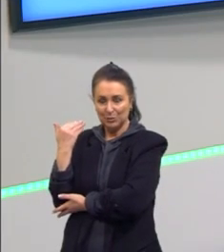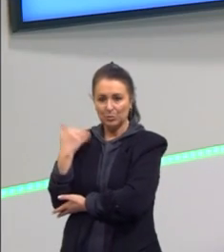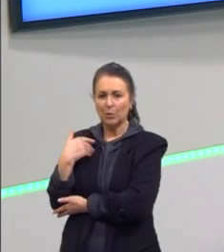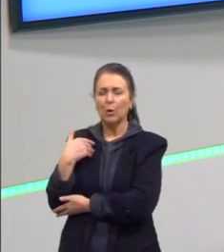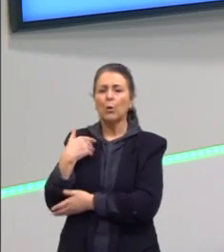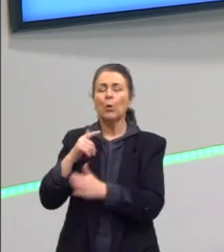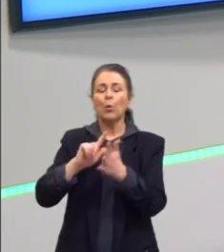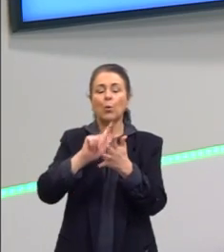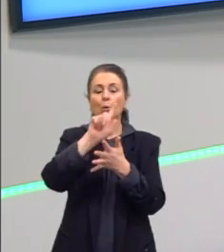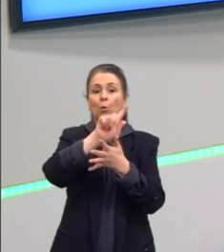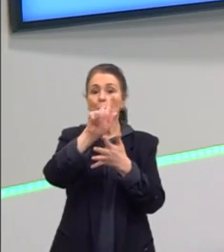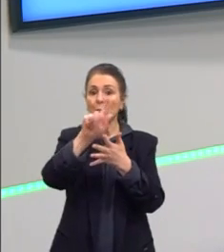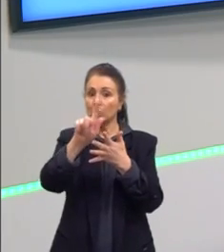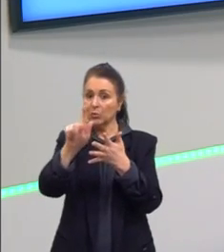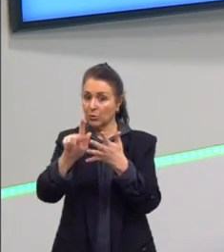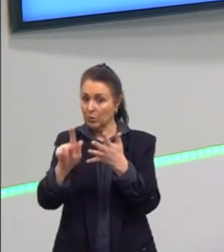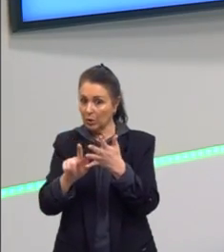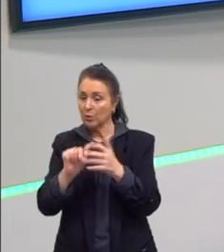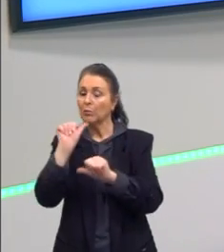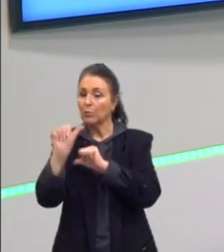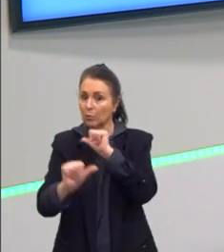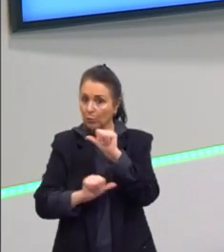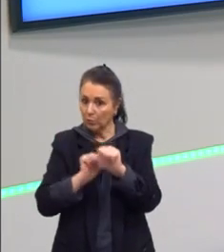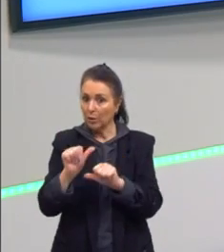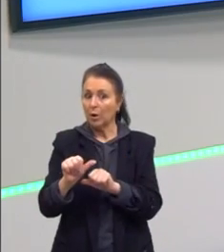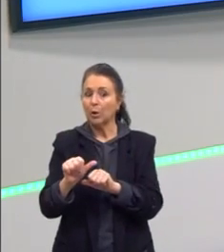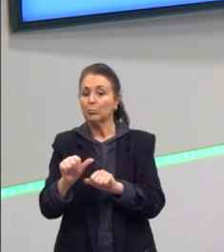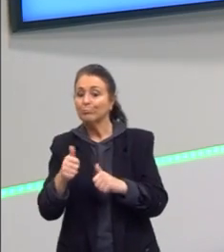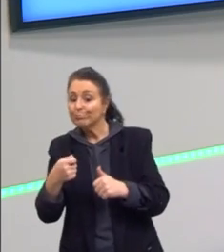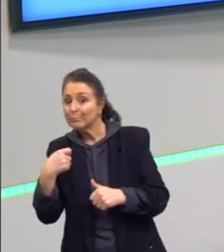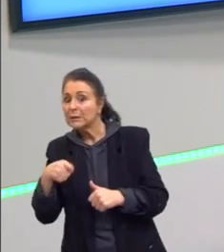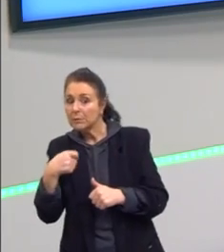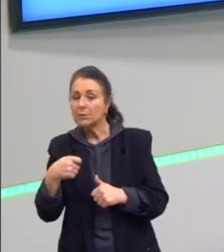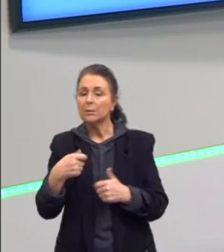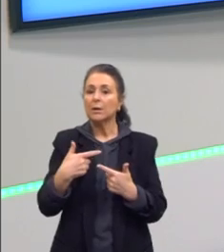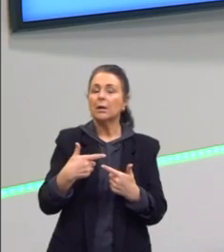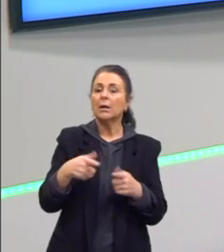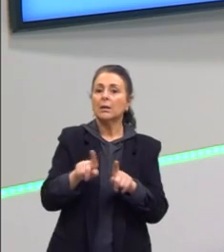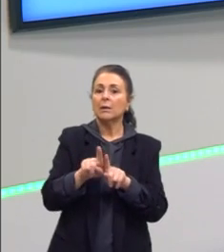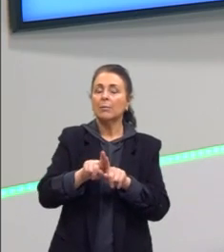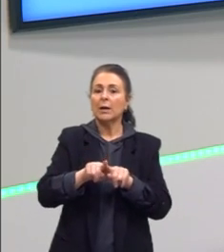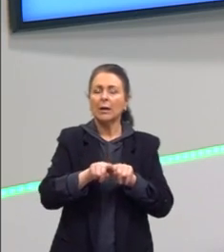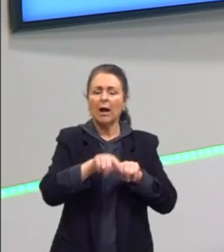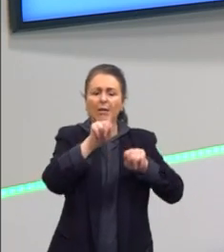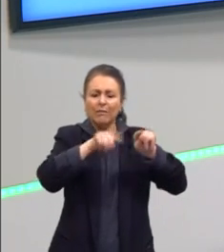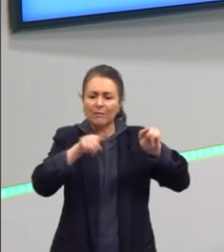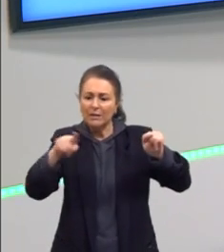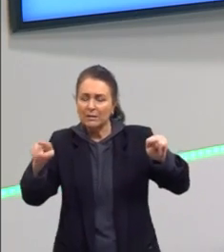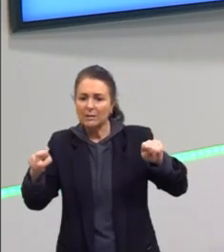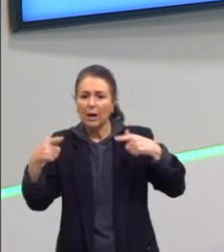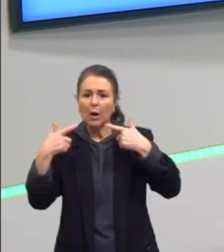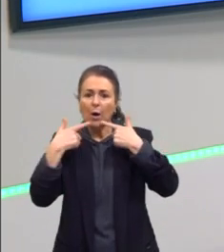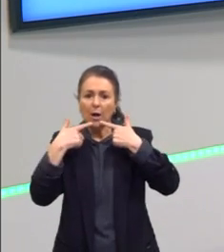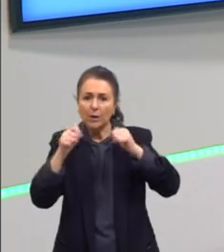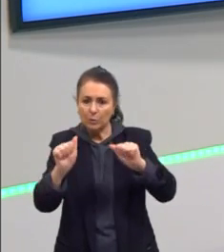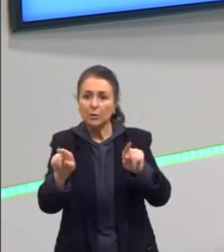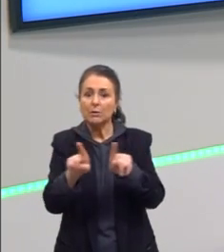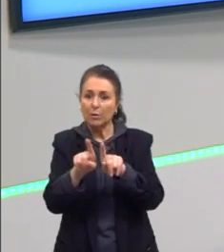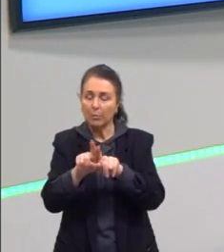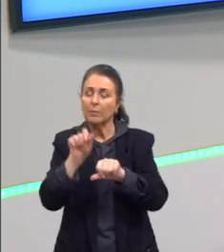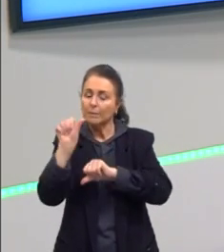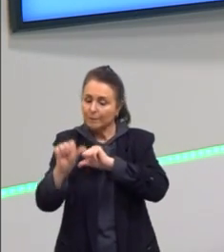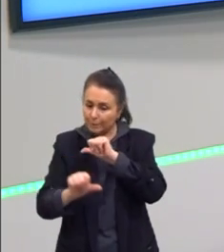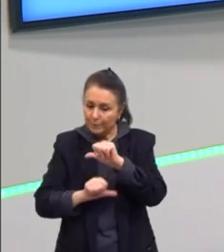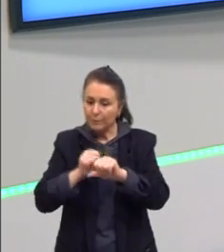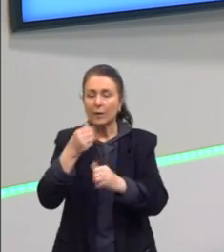gêneros vão alterando conforme a necessidade. A gente vai produzindo variações linguísticas e a gente vai ter esses estudos aí